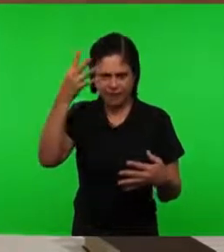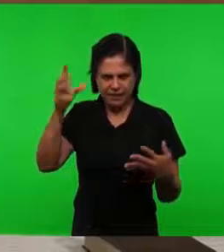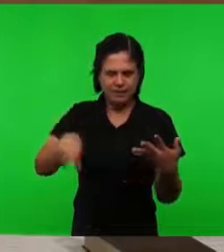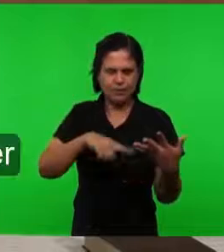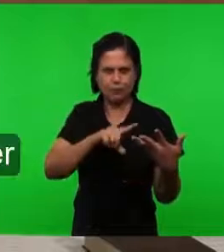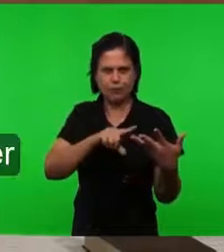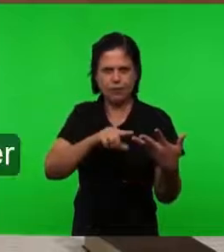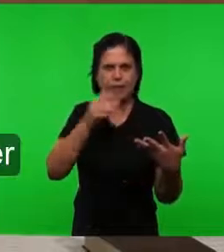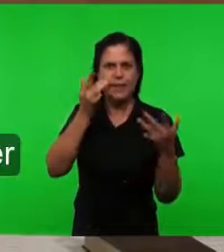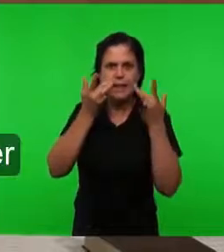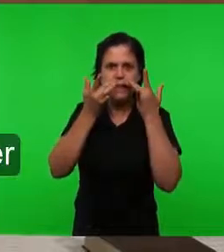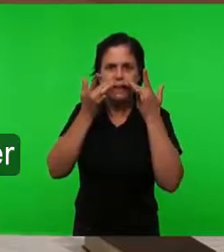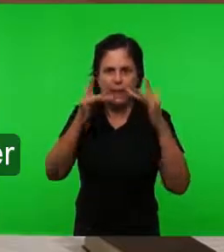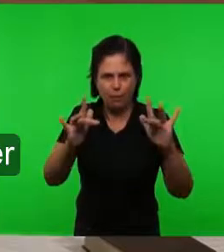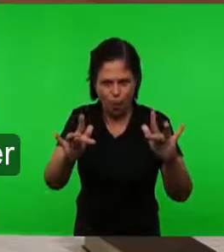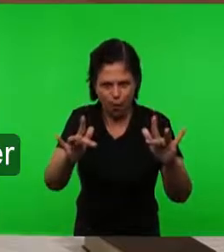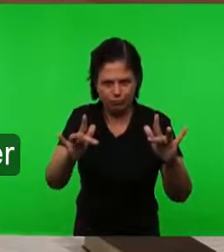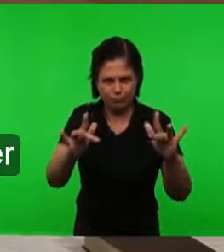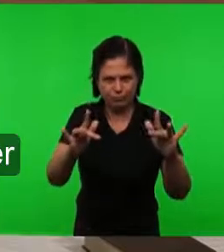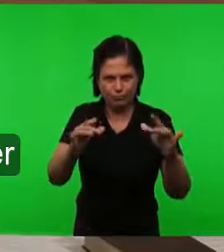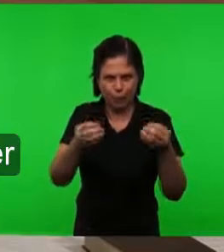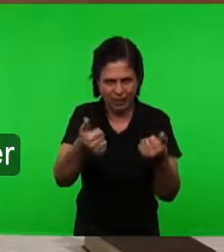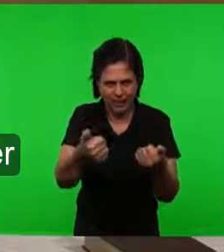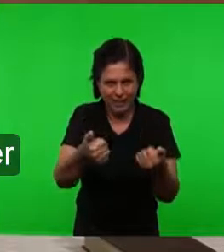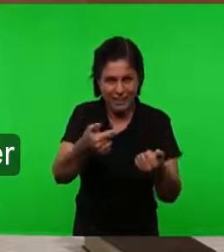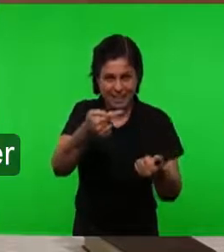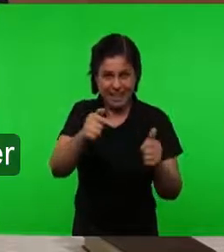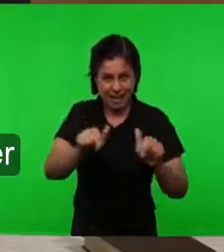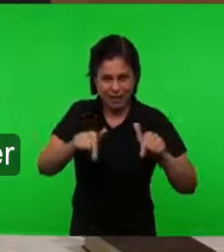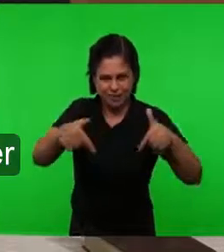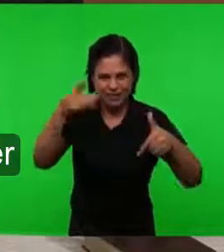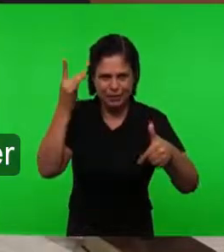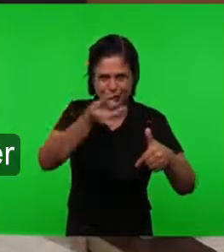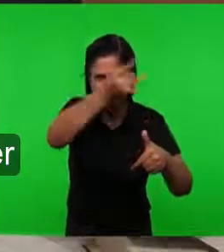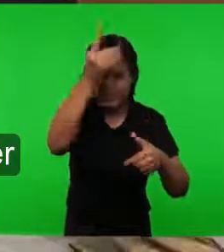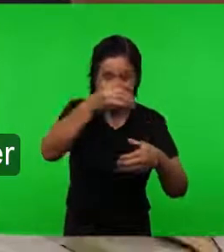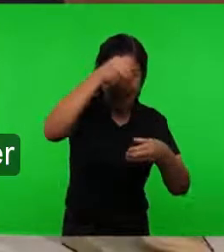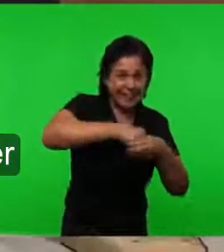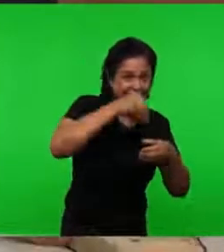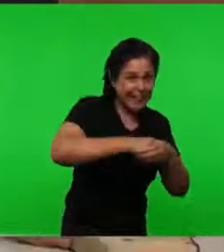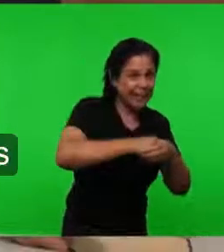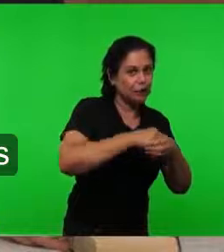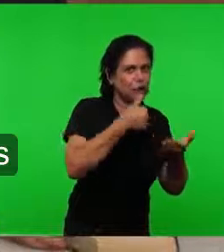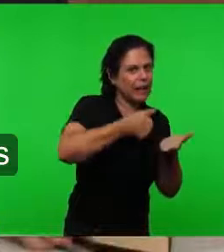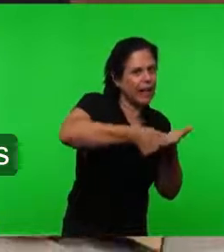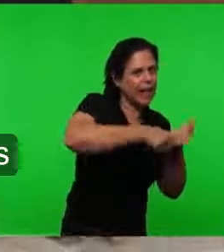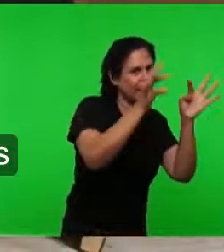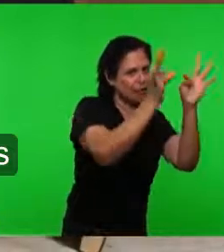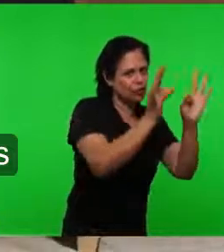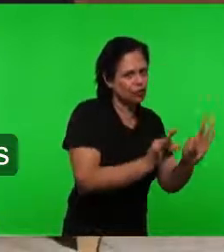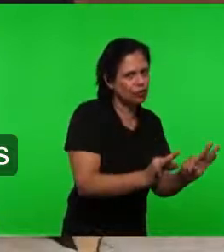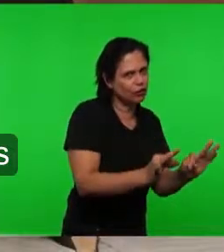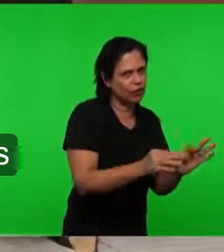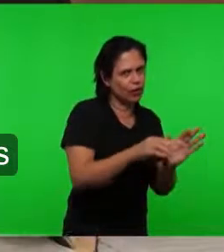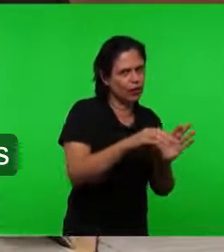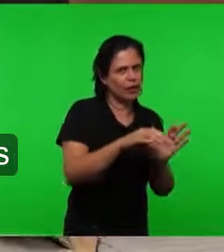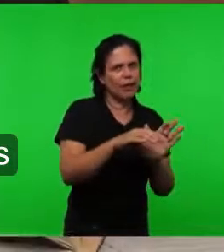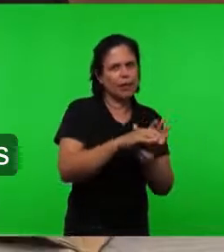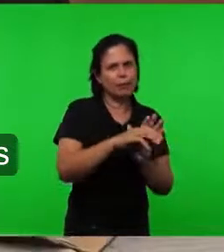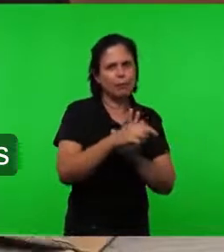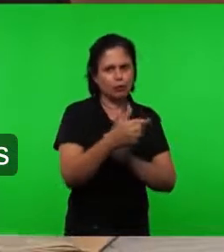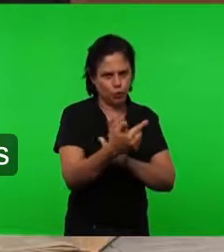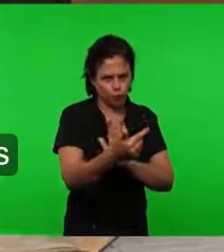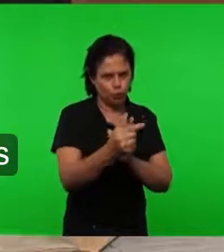Temor Então os irmãos vão agora Ler o texto Na carta Do capítulo 2